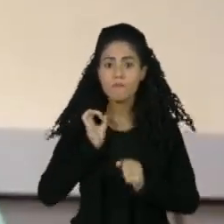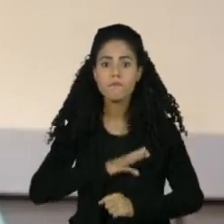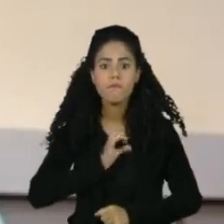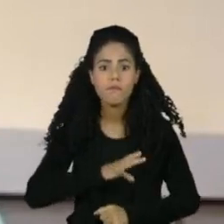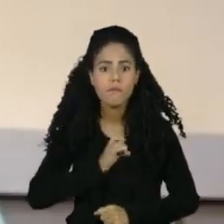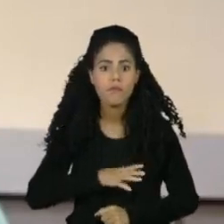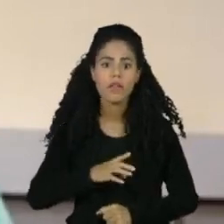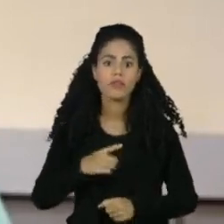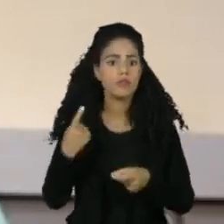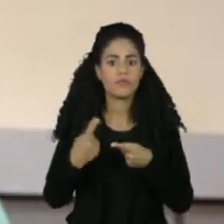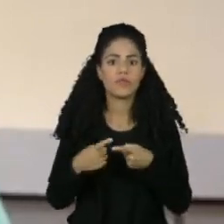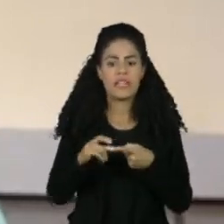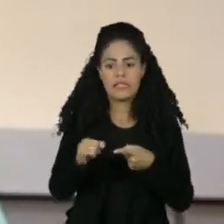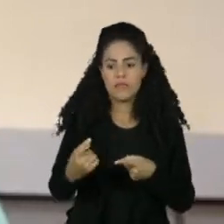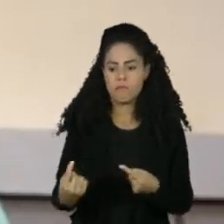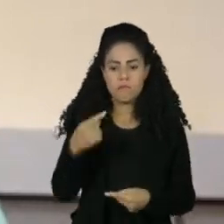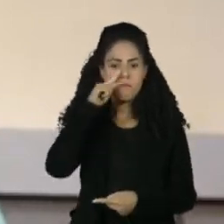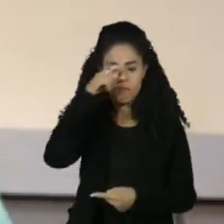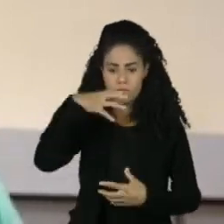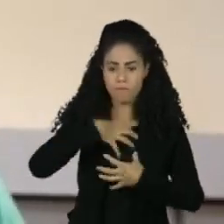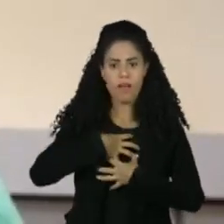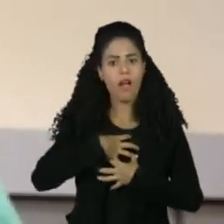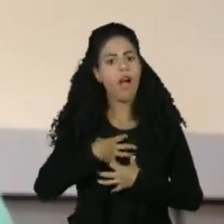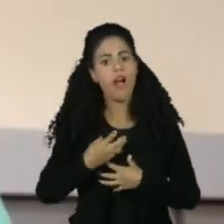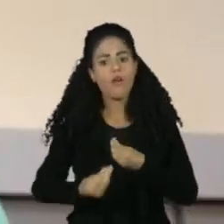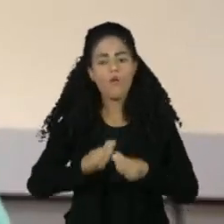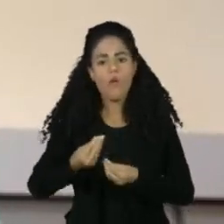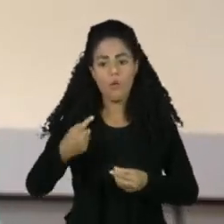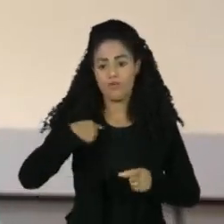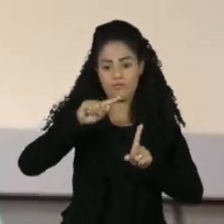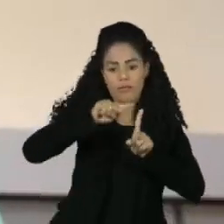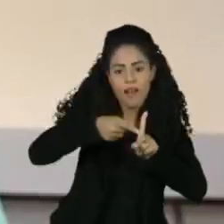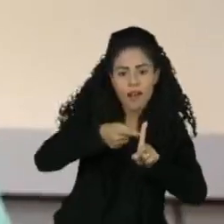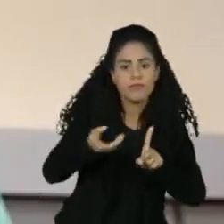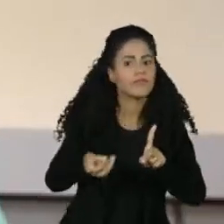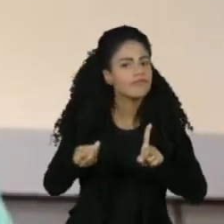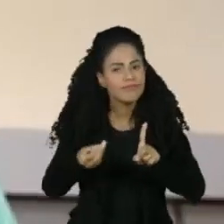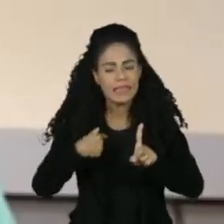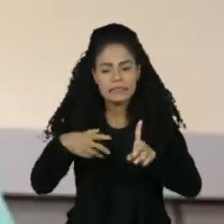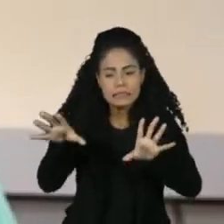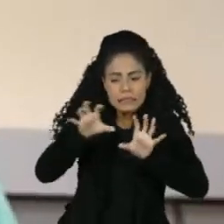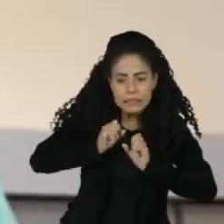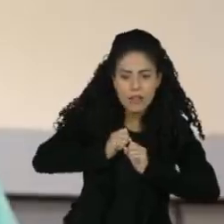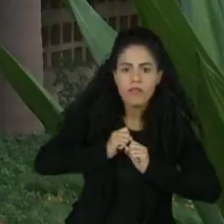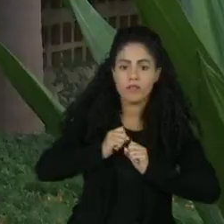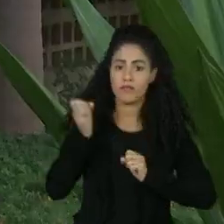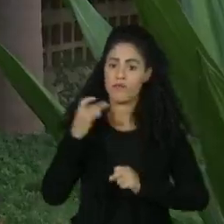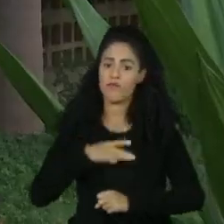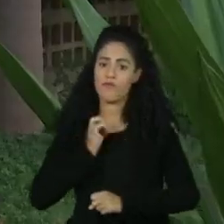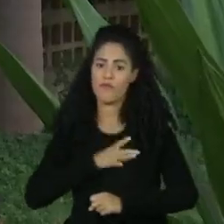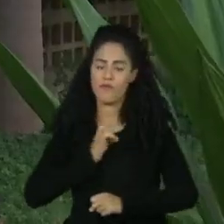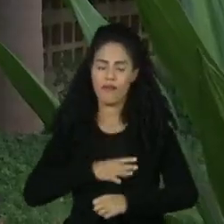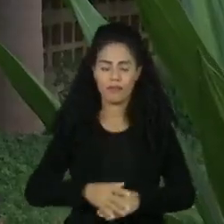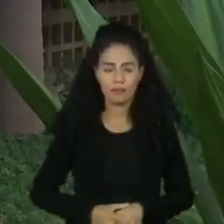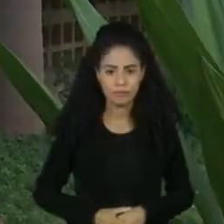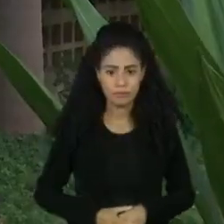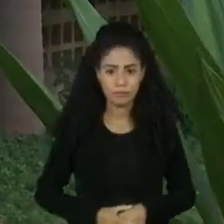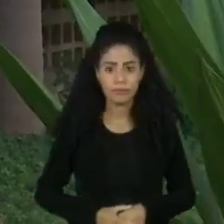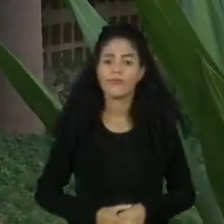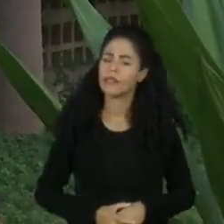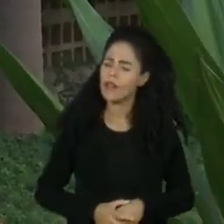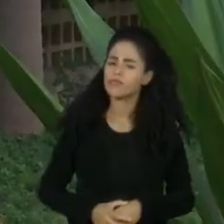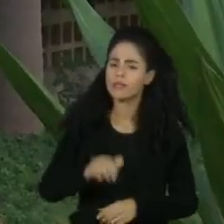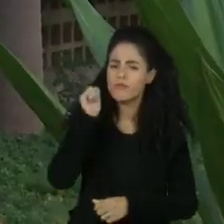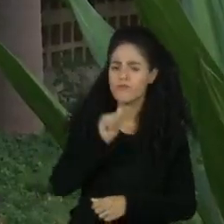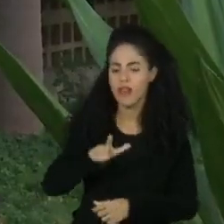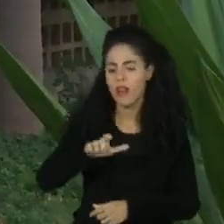no meu organismo, até para o bebê, que a gente fica mais preocupada com o bebê do que com a gente mesmo. A situação da Letícia deve